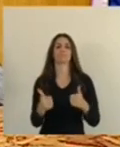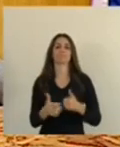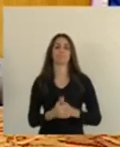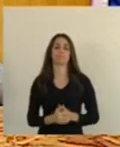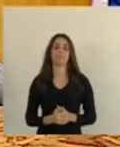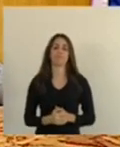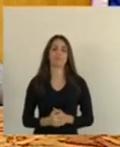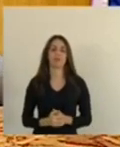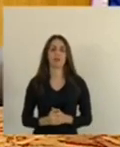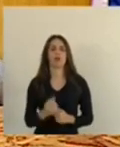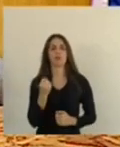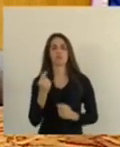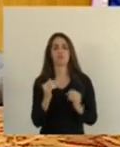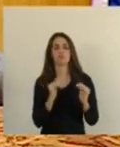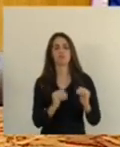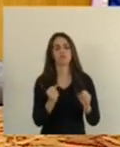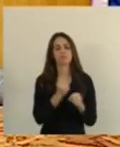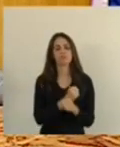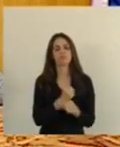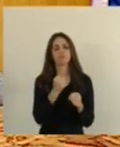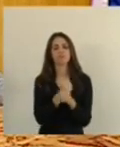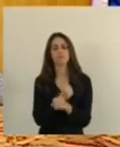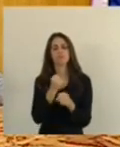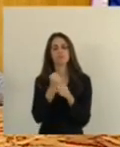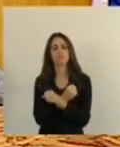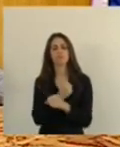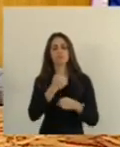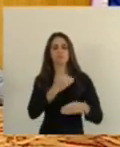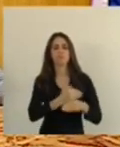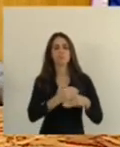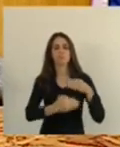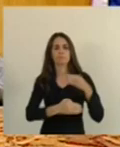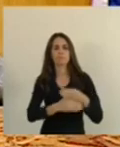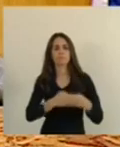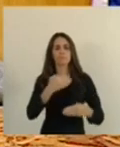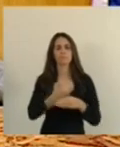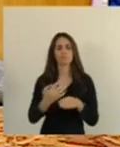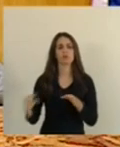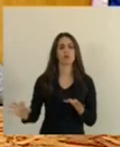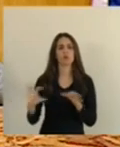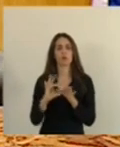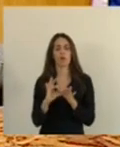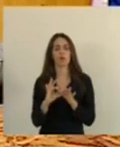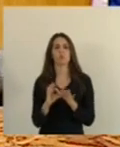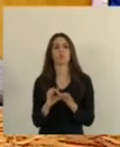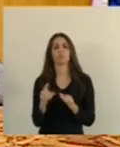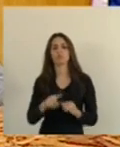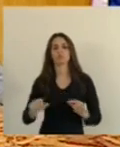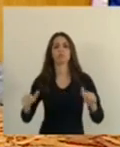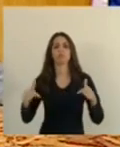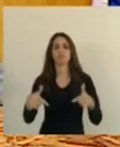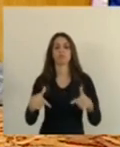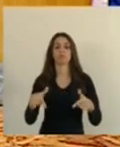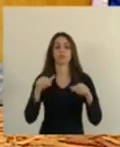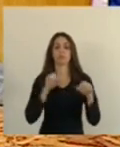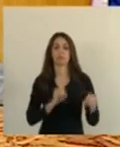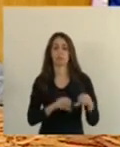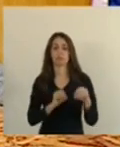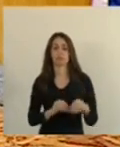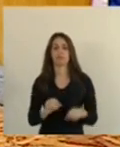Passo a passo, tijolo sobre tijolo, nós estamos juntos, numa união da educação, pela educação do Estado,